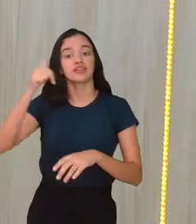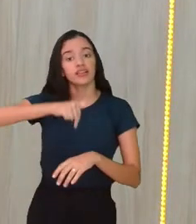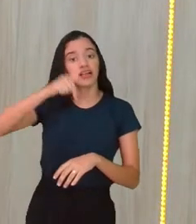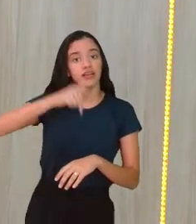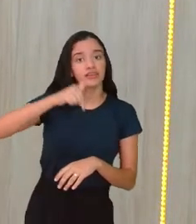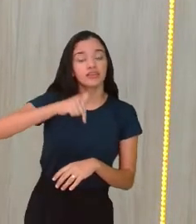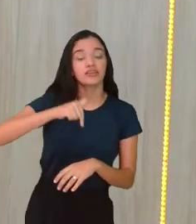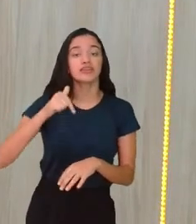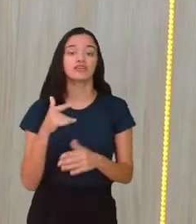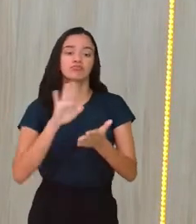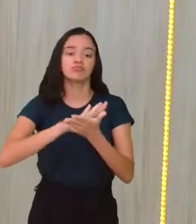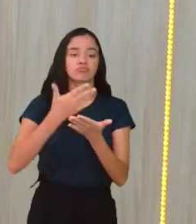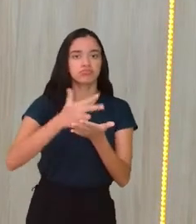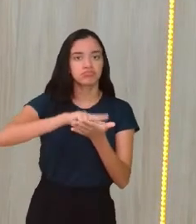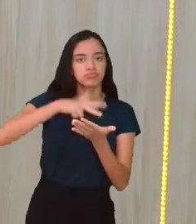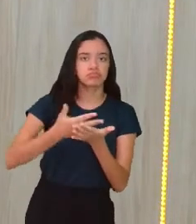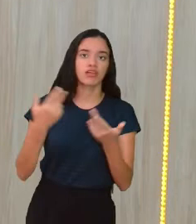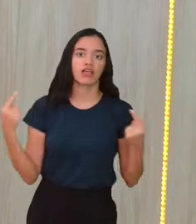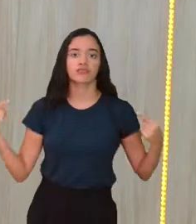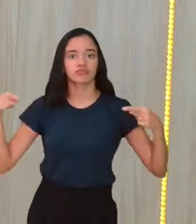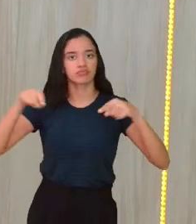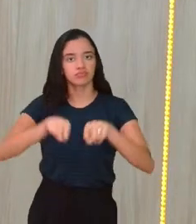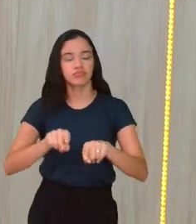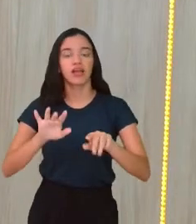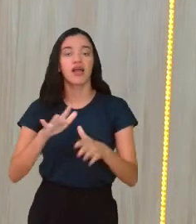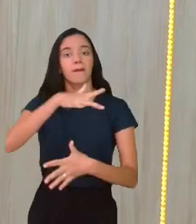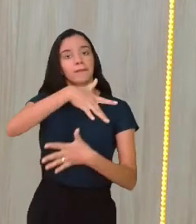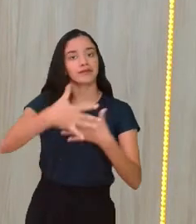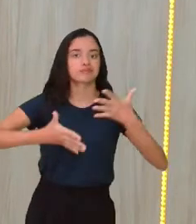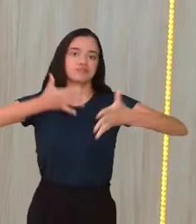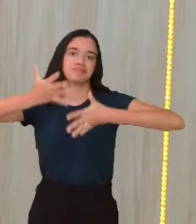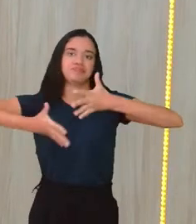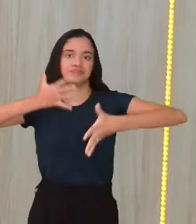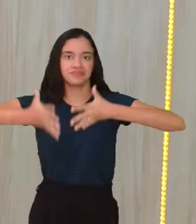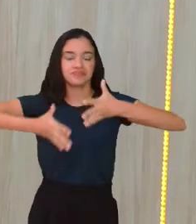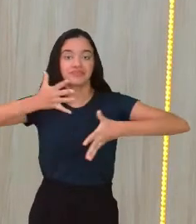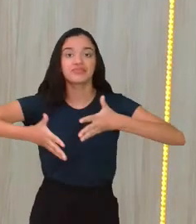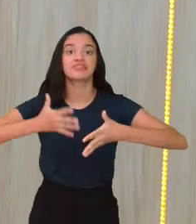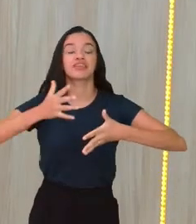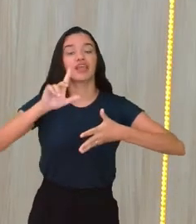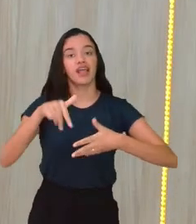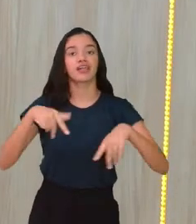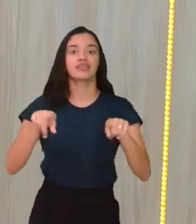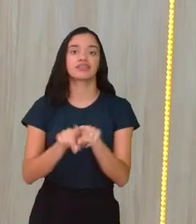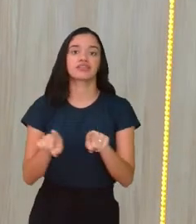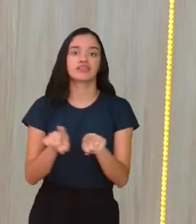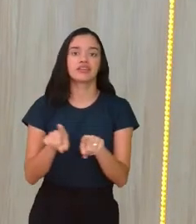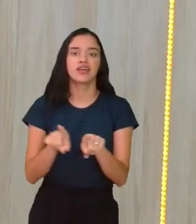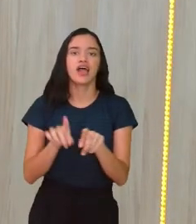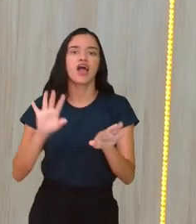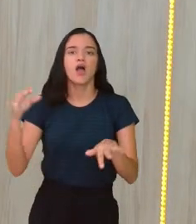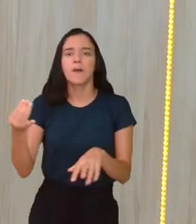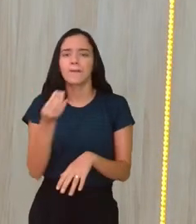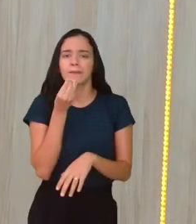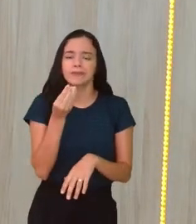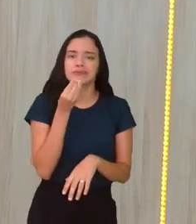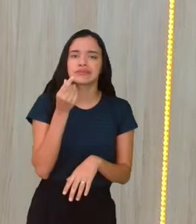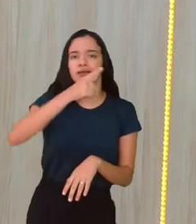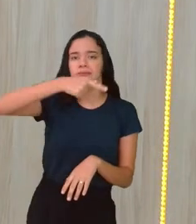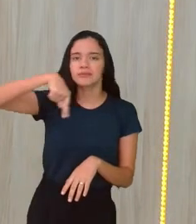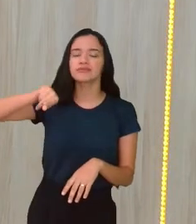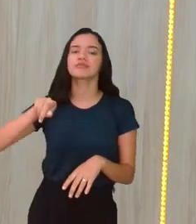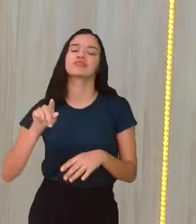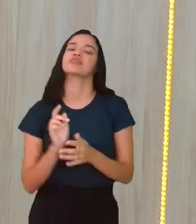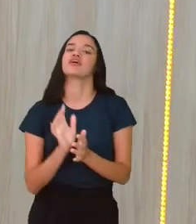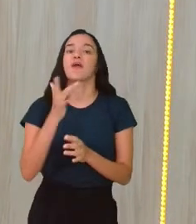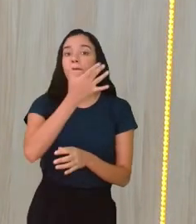fazendo essa tradução simultânea para a língua brasileira de sinais, né, e aí é uma oportunidade para você